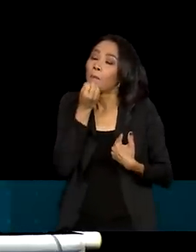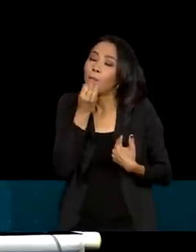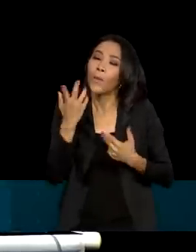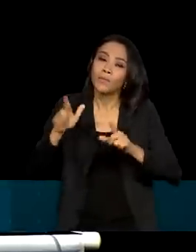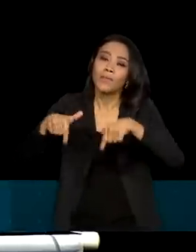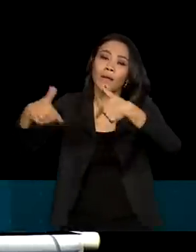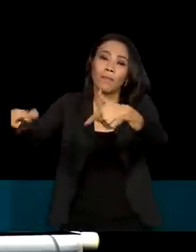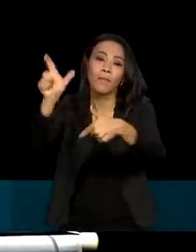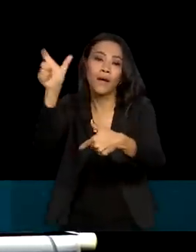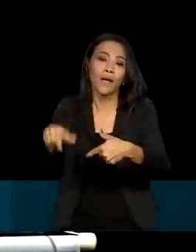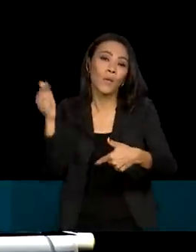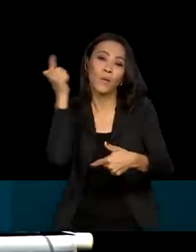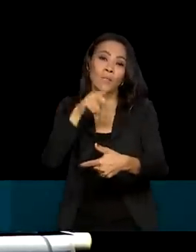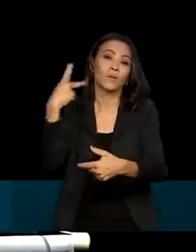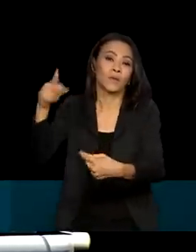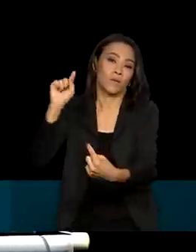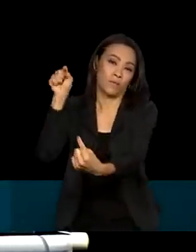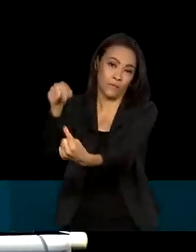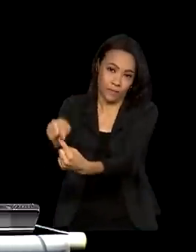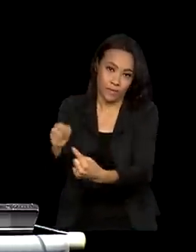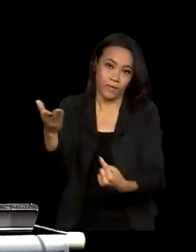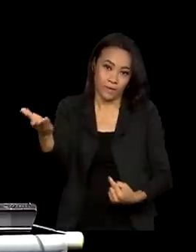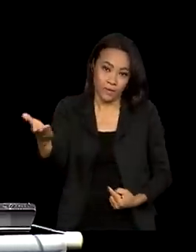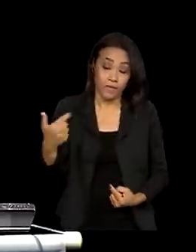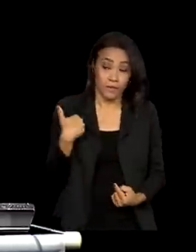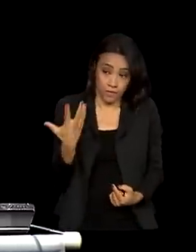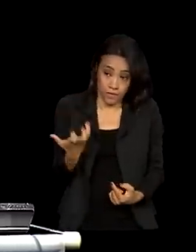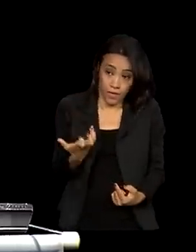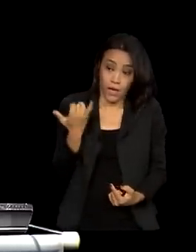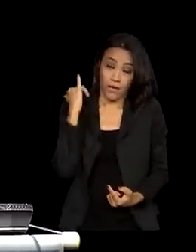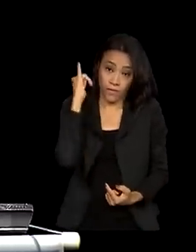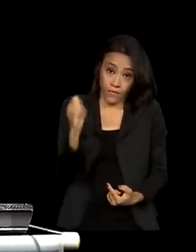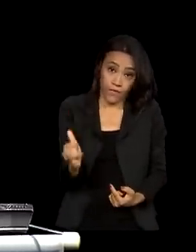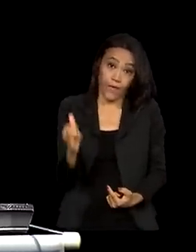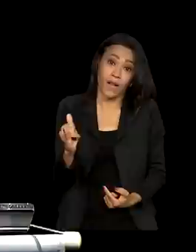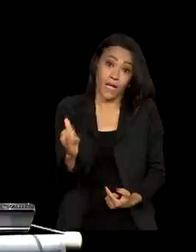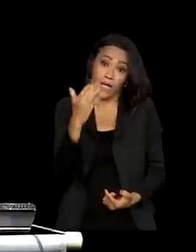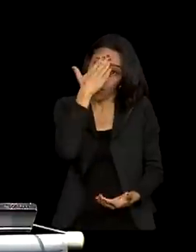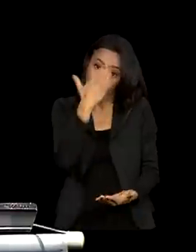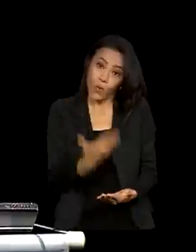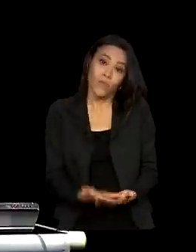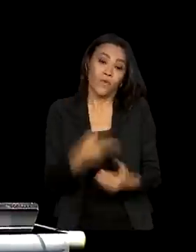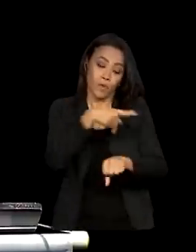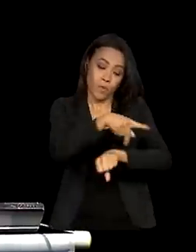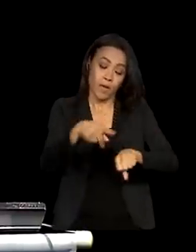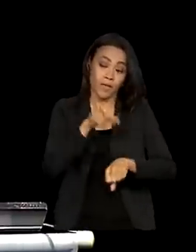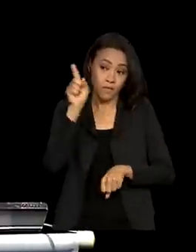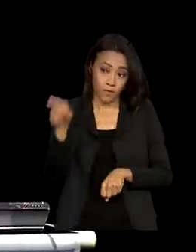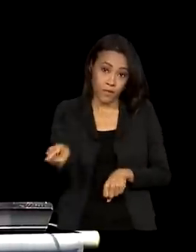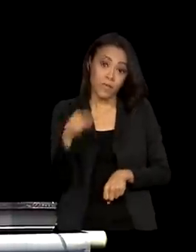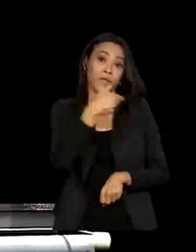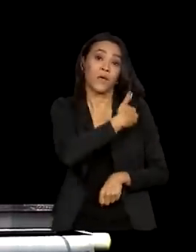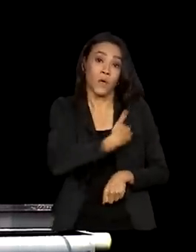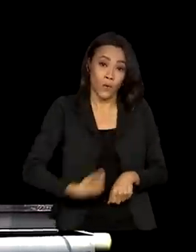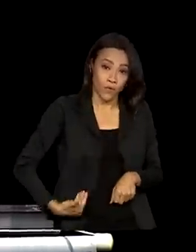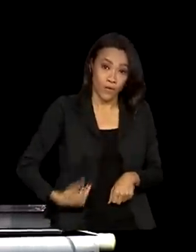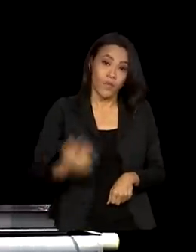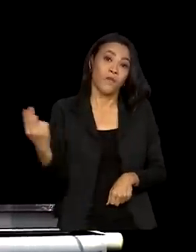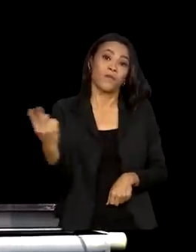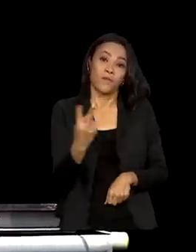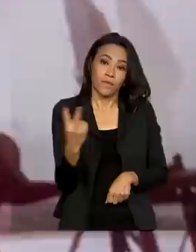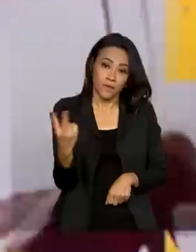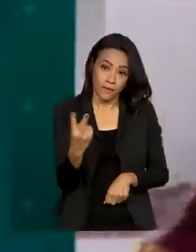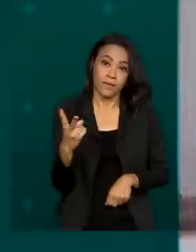cumpra todos os objetivos que você pretende. E queria dizer que confio o meu futuro no país a você e a esse governo. Sei que vocês nos